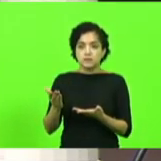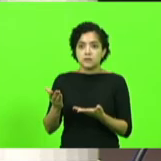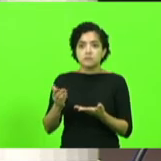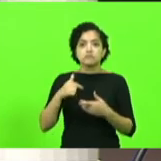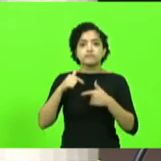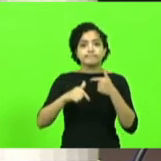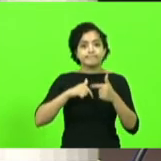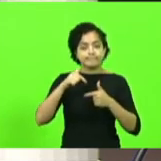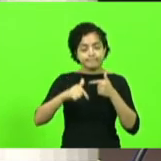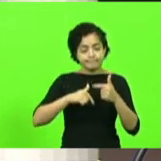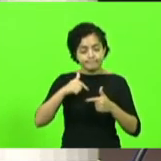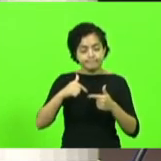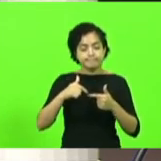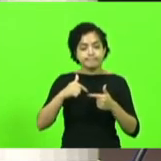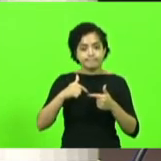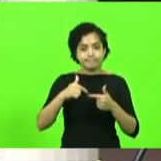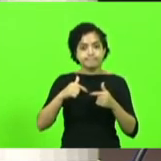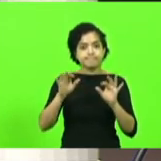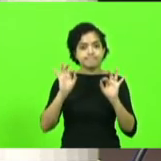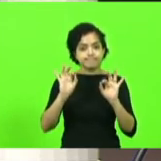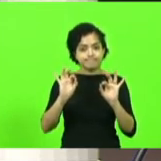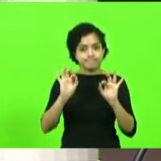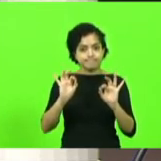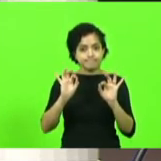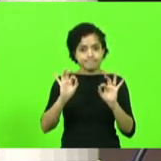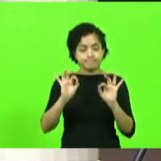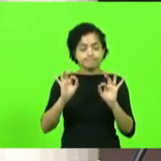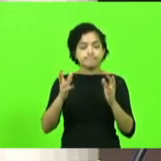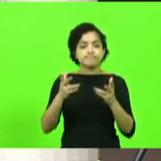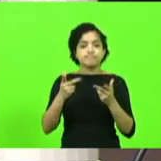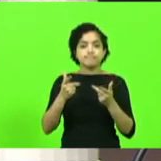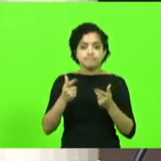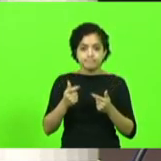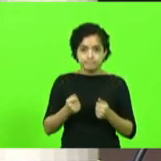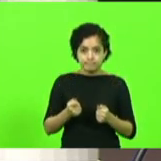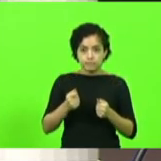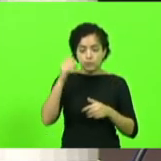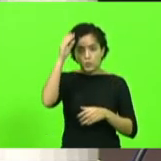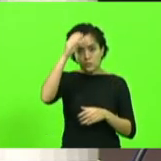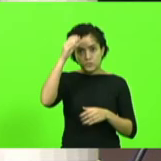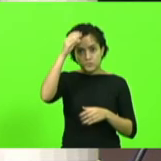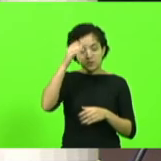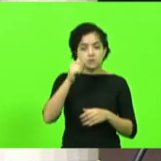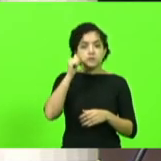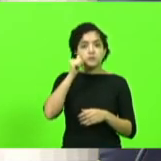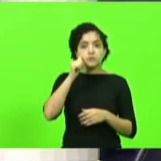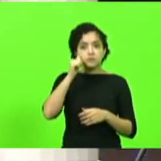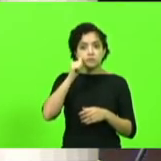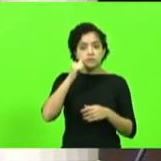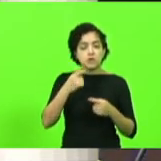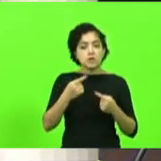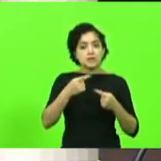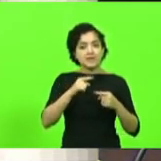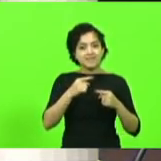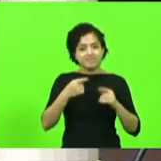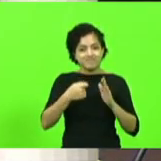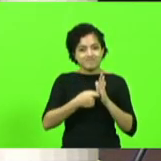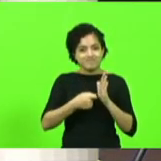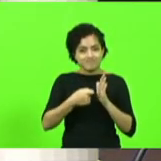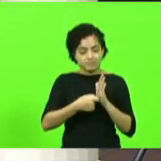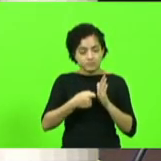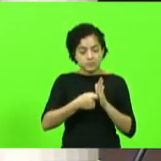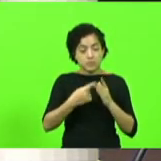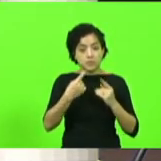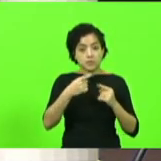trabalho espetacular com relação à conscientização das mulheres na luta contra o câncer de mama.